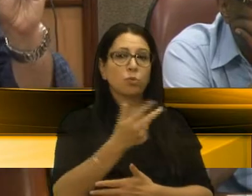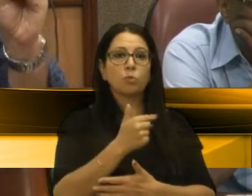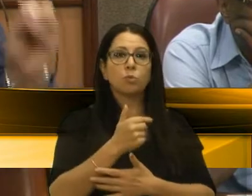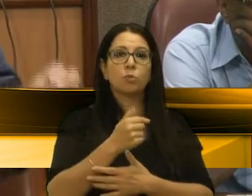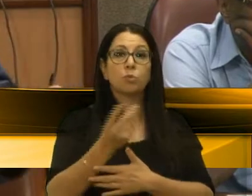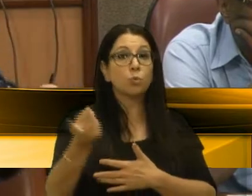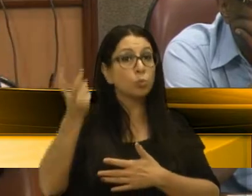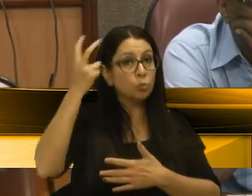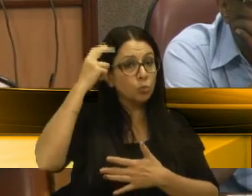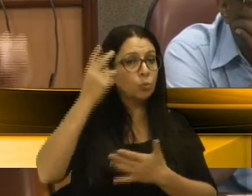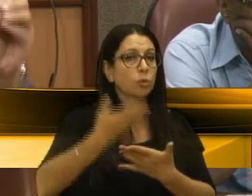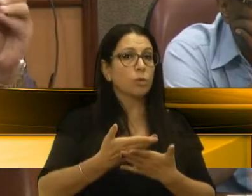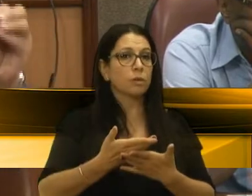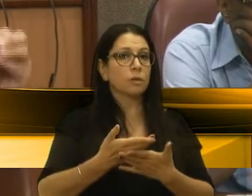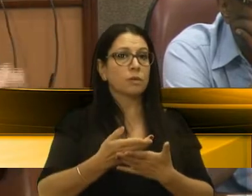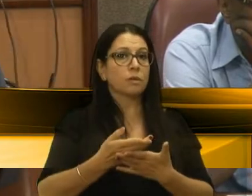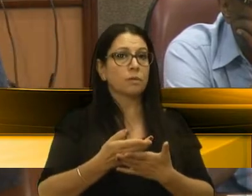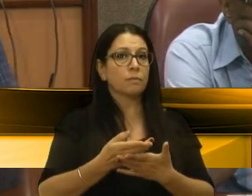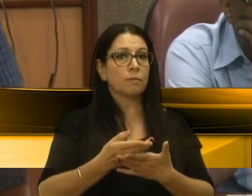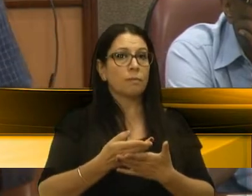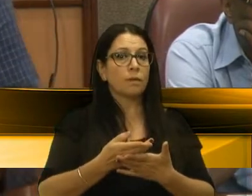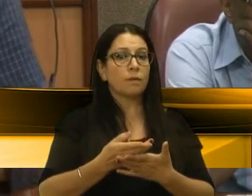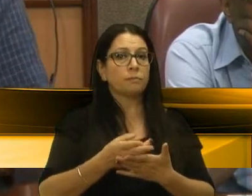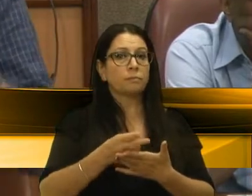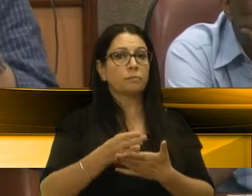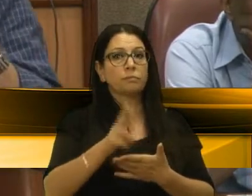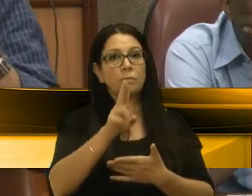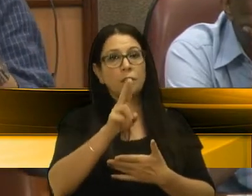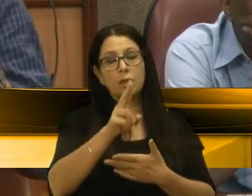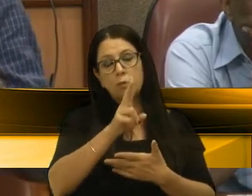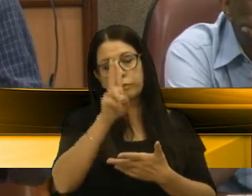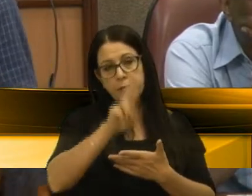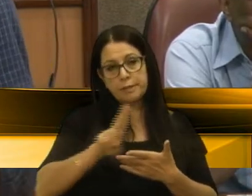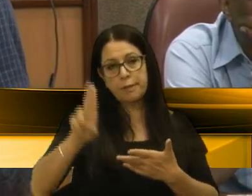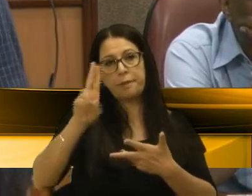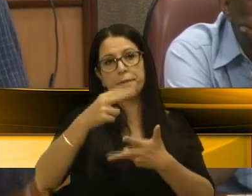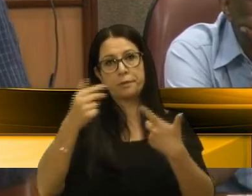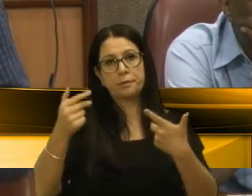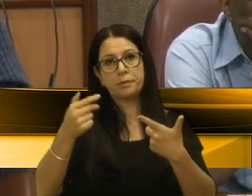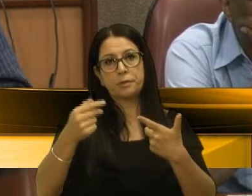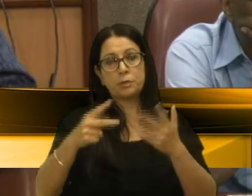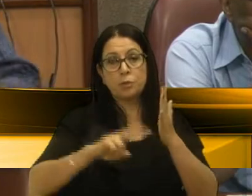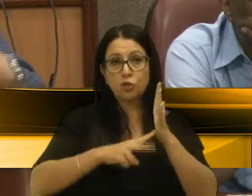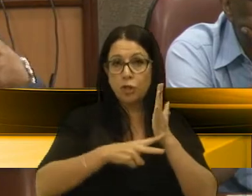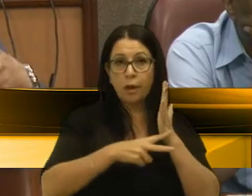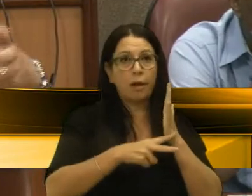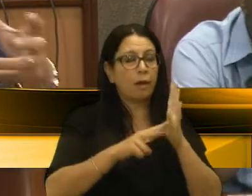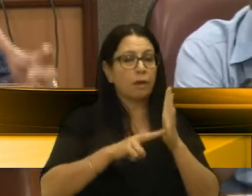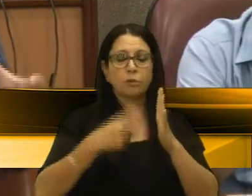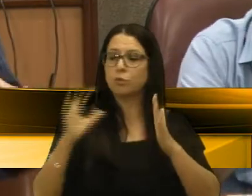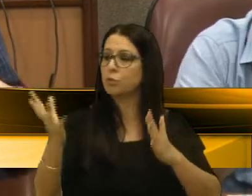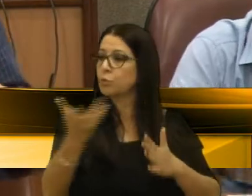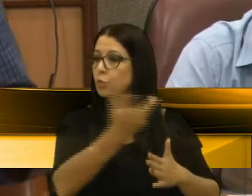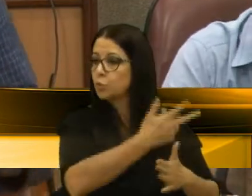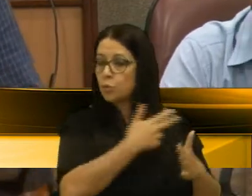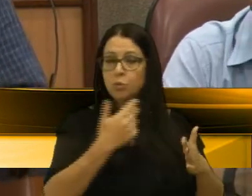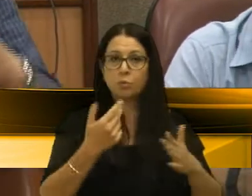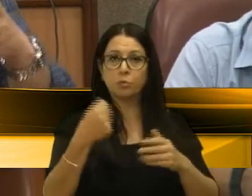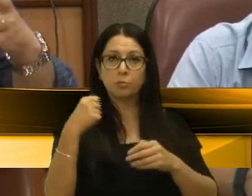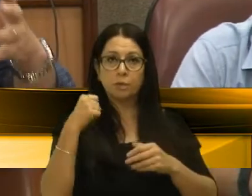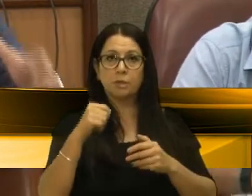cultural, a nossa universidade, os sindicatos patronais, enfim, todos precisam